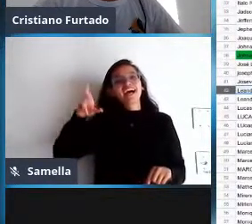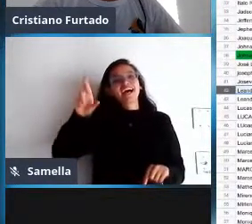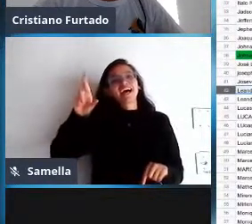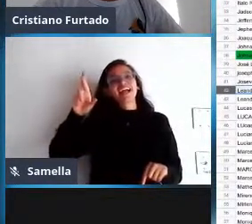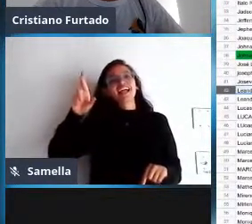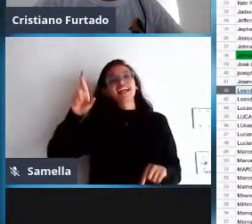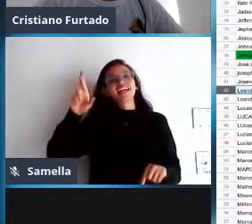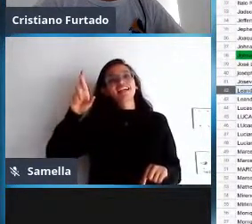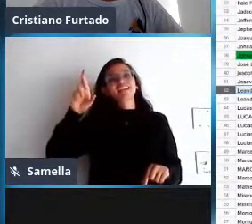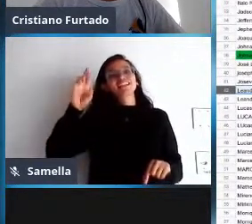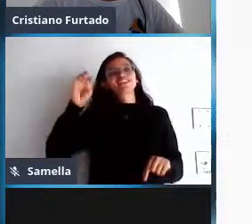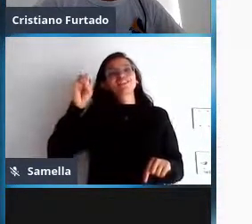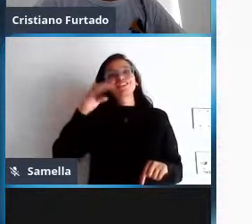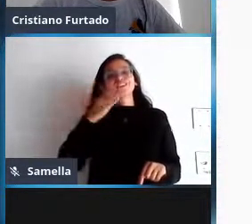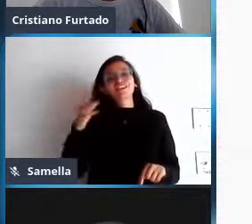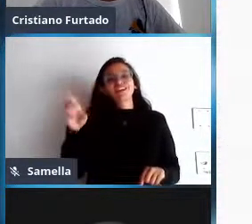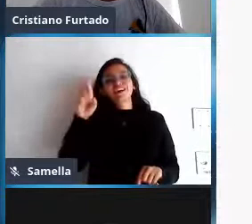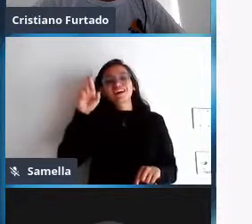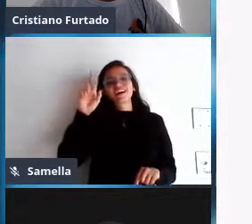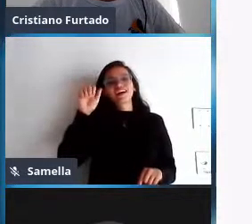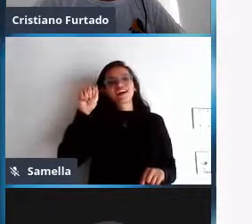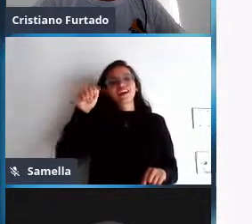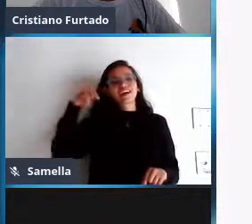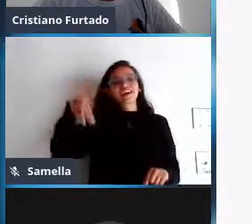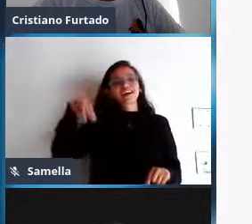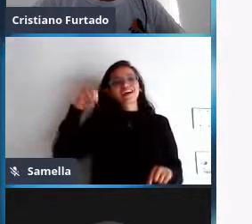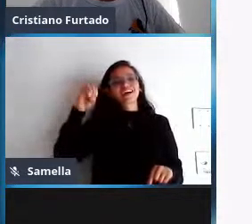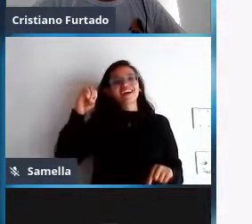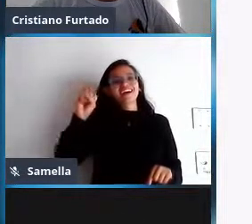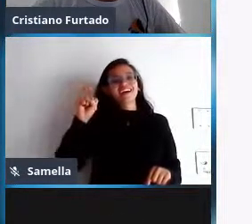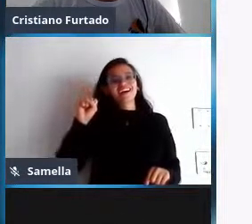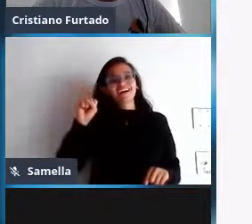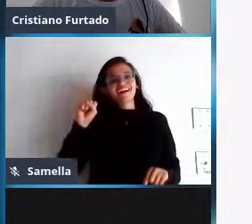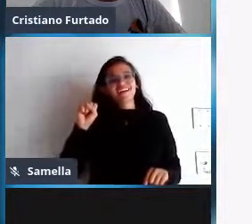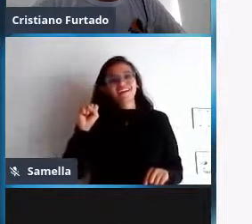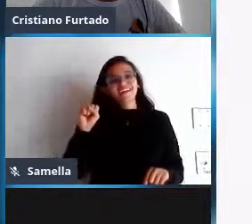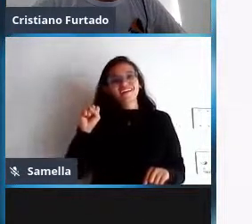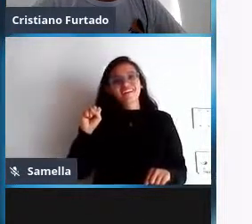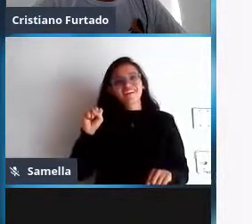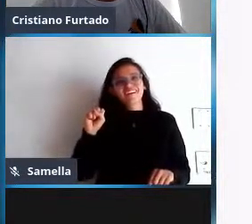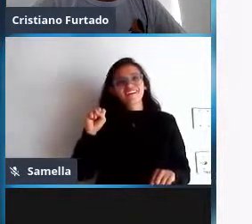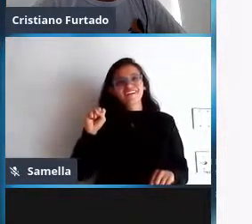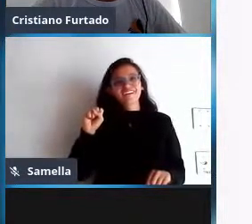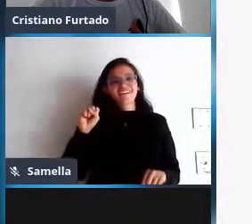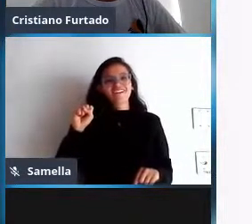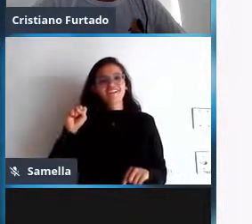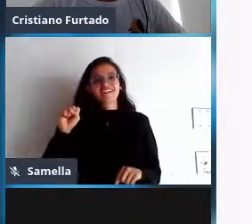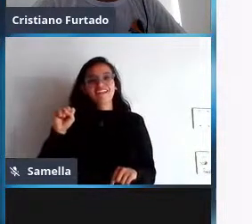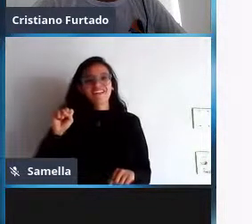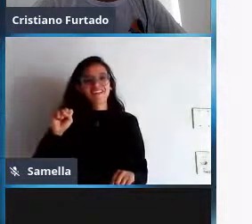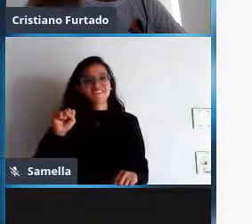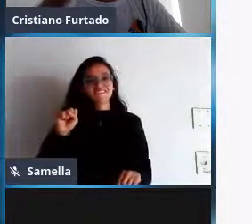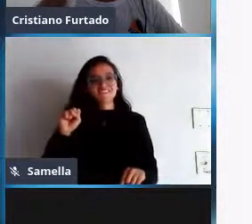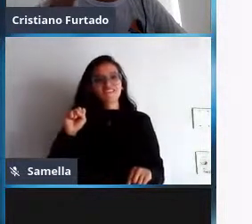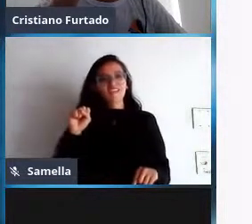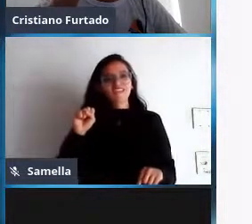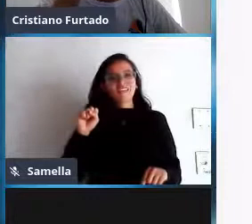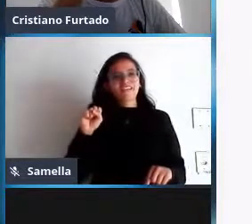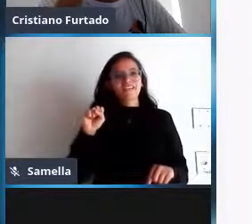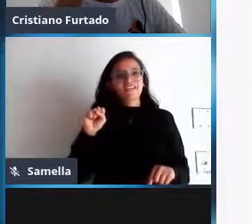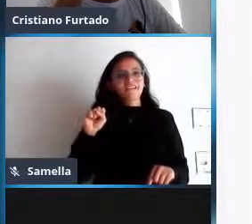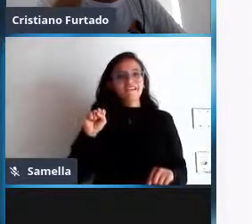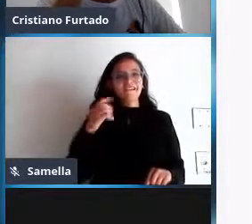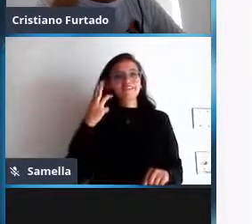concorda ou não? não sei ele que tem que se manifestar ele tá escrito Leandro 30 segundos para Leandro